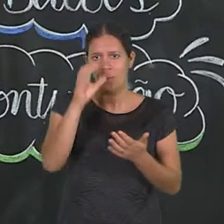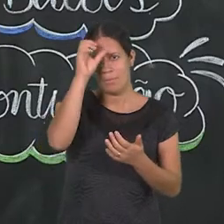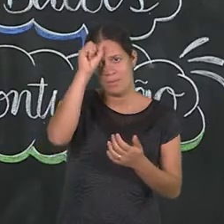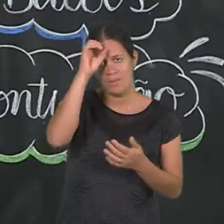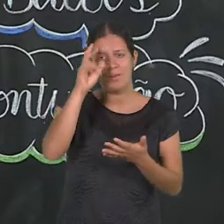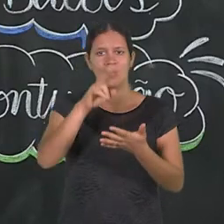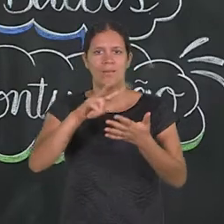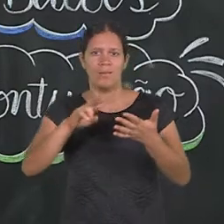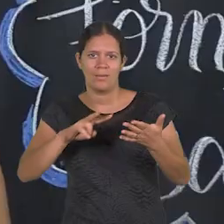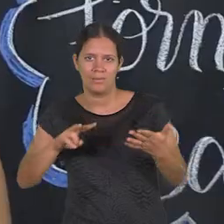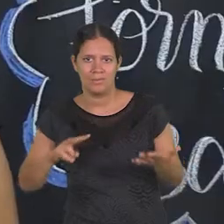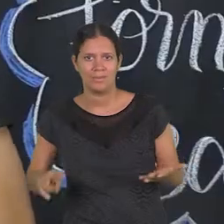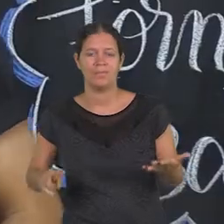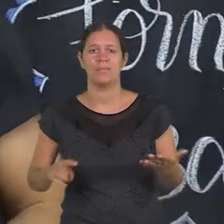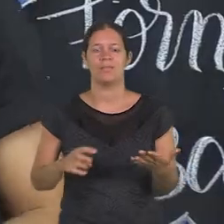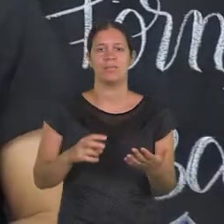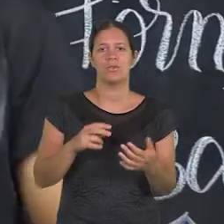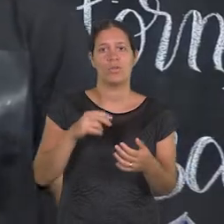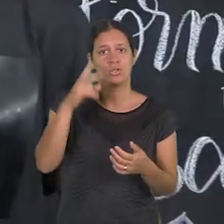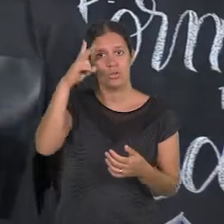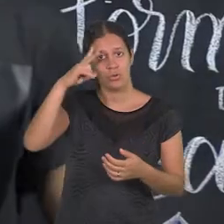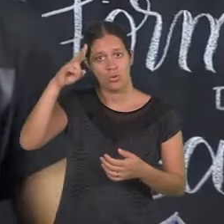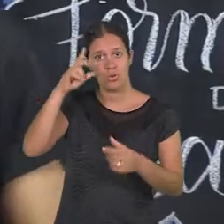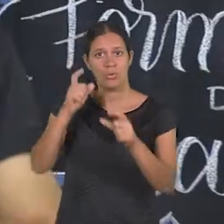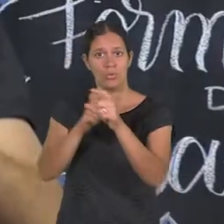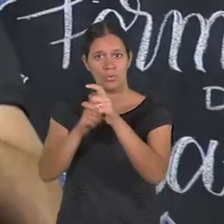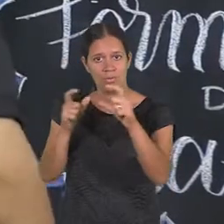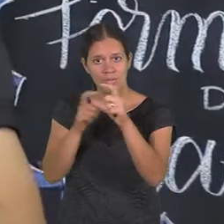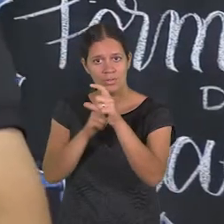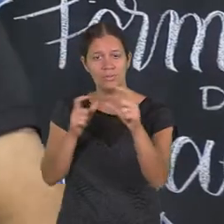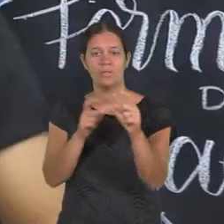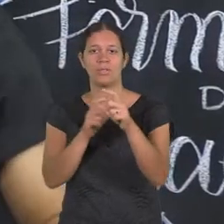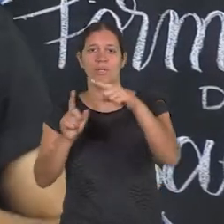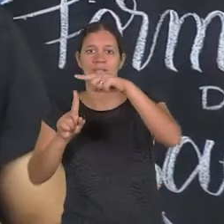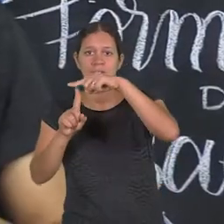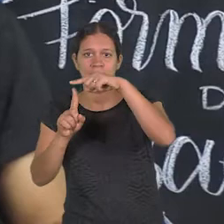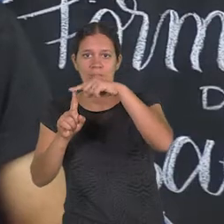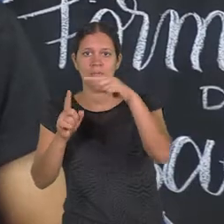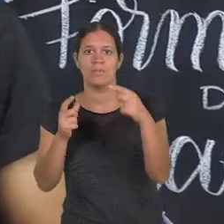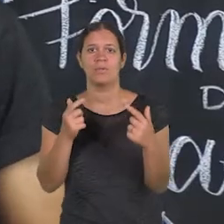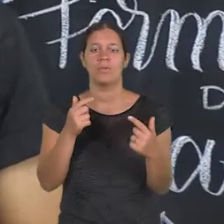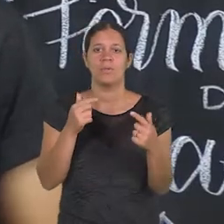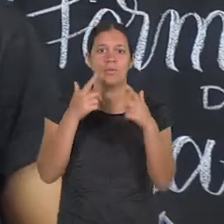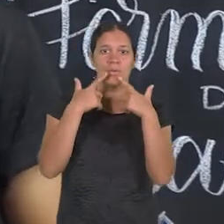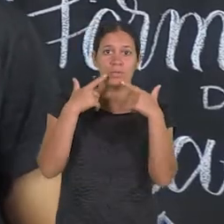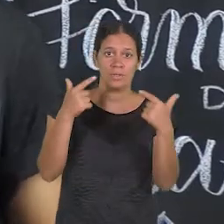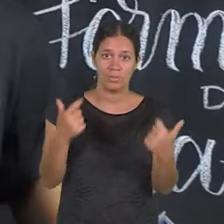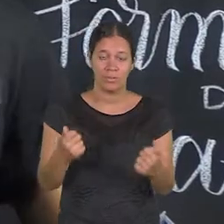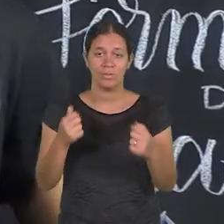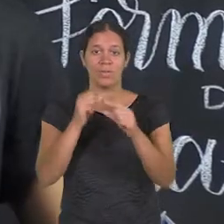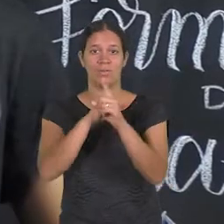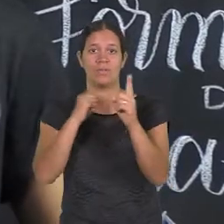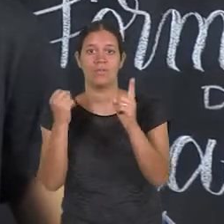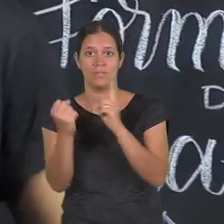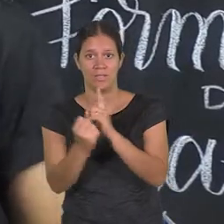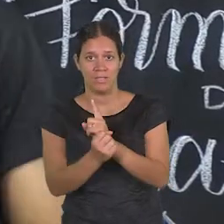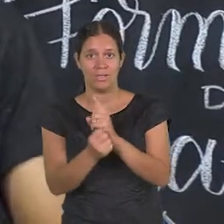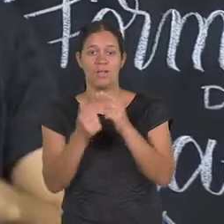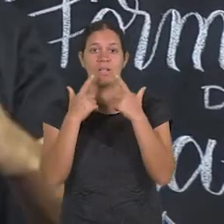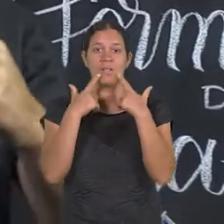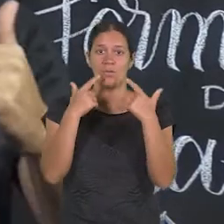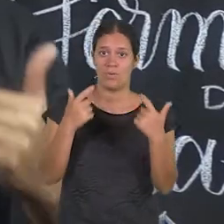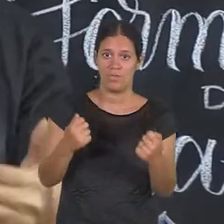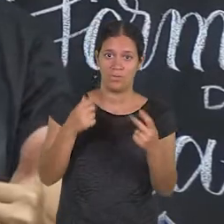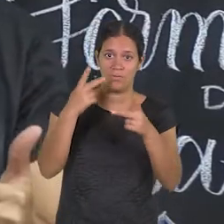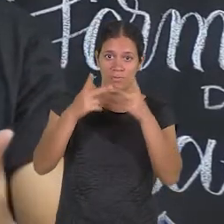aprende a começar a ler lá na infância. As histórias em quadrinhos, elas utilizam dois formatos, dois tipos de linguagem que a gente utiliza comumente na sociedade, que é a